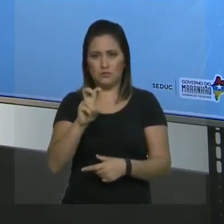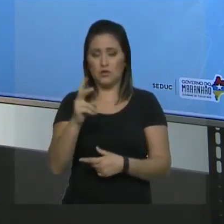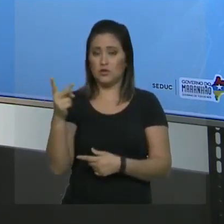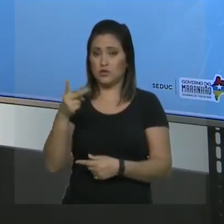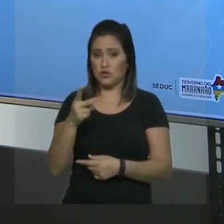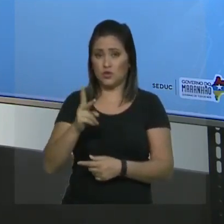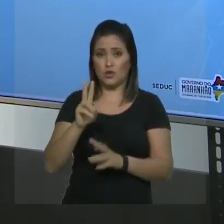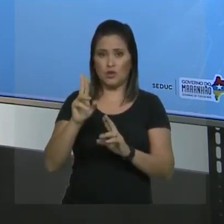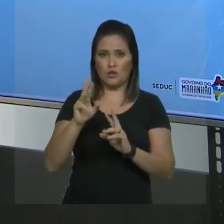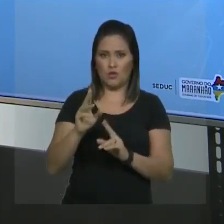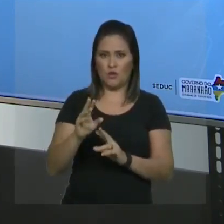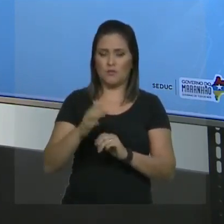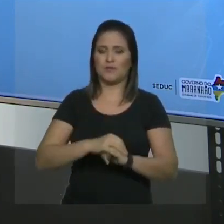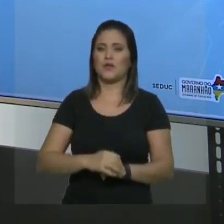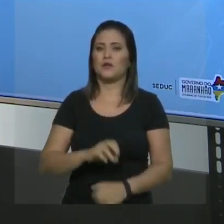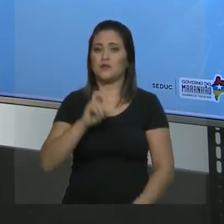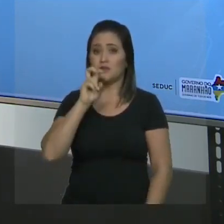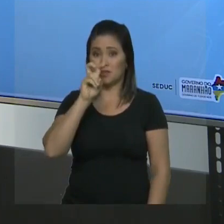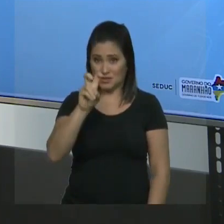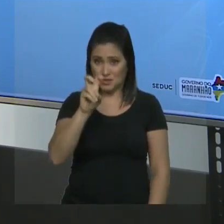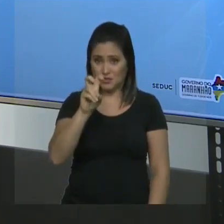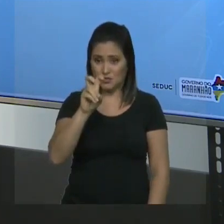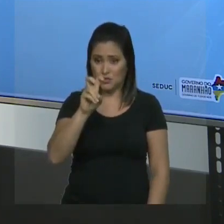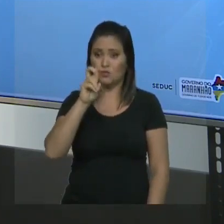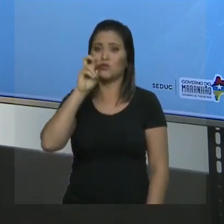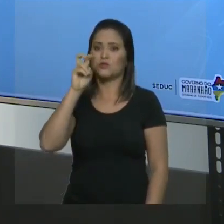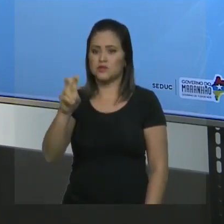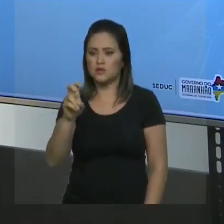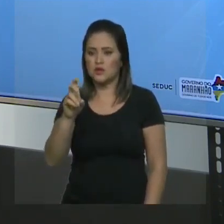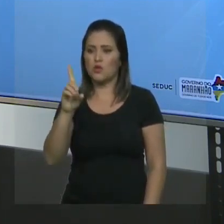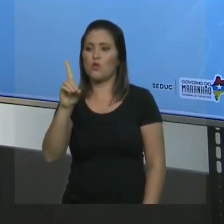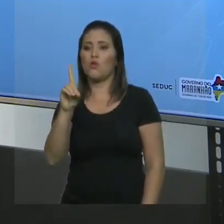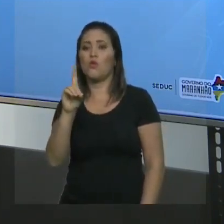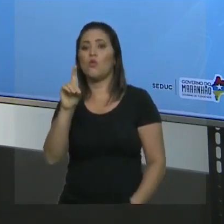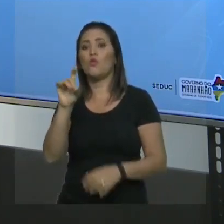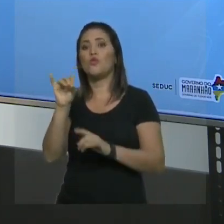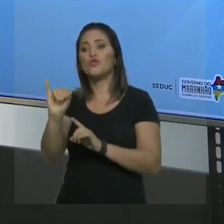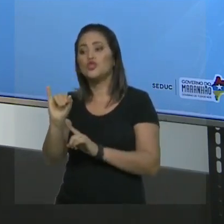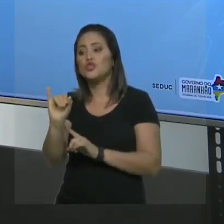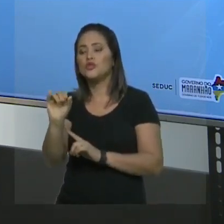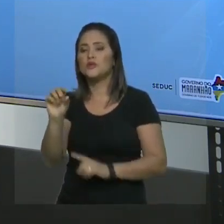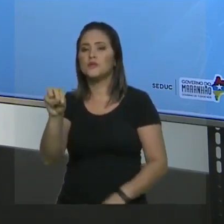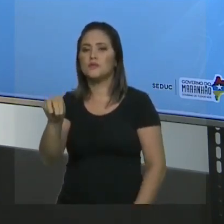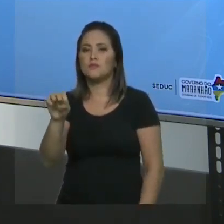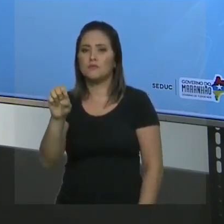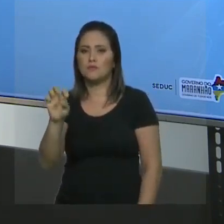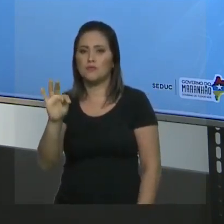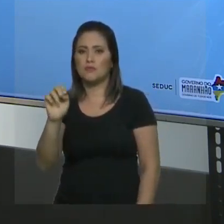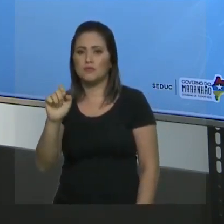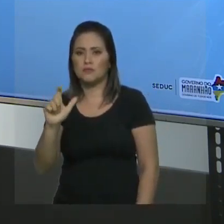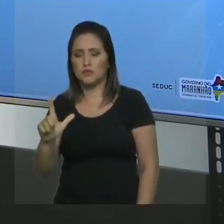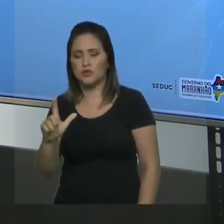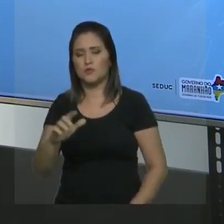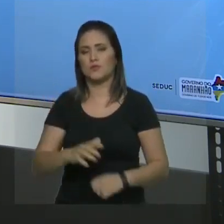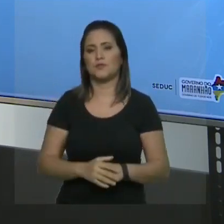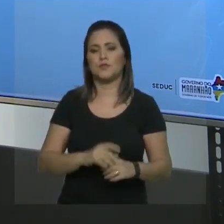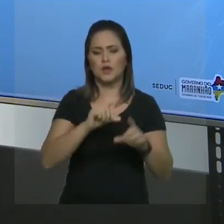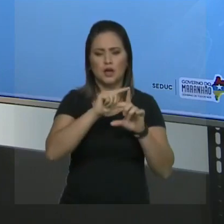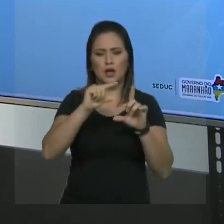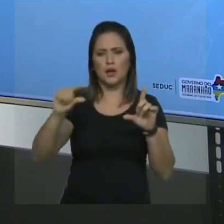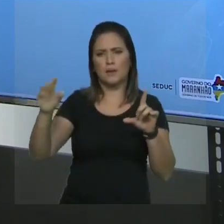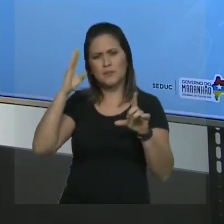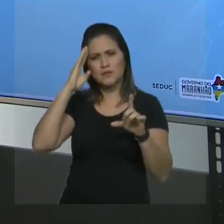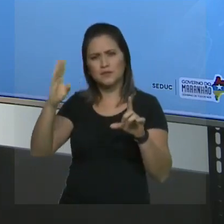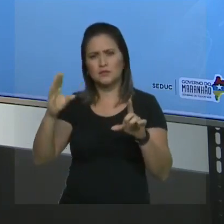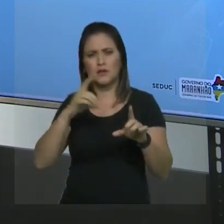Dois metil. Então ficaria como? 5,5 de metil. E a cadeia principal? 1, 2, 3, 4,